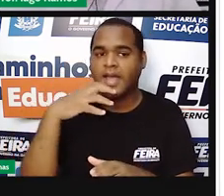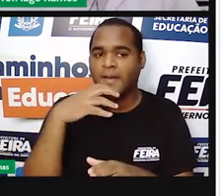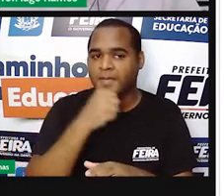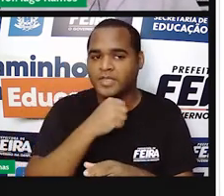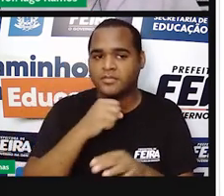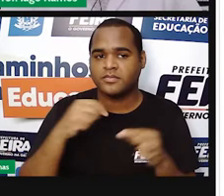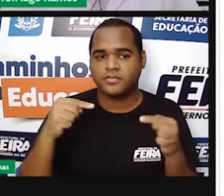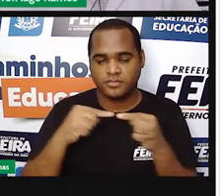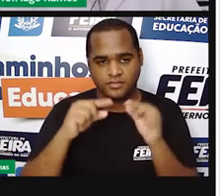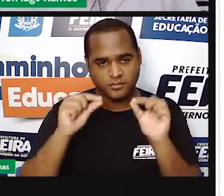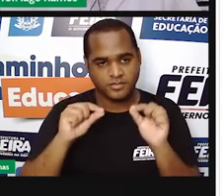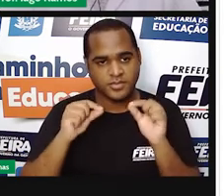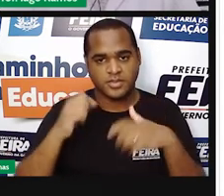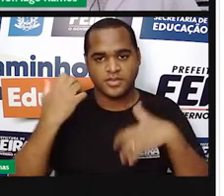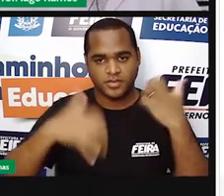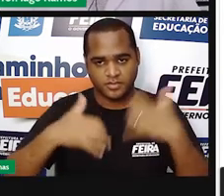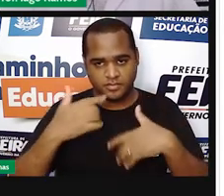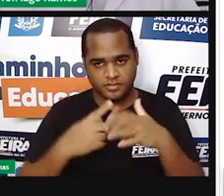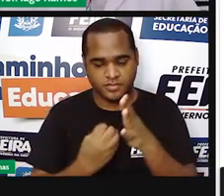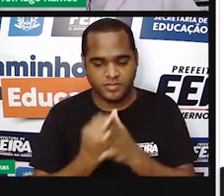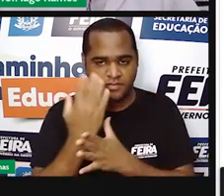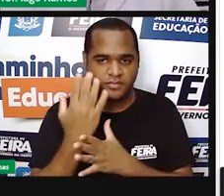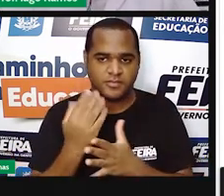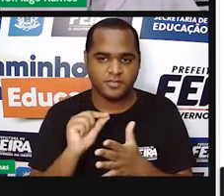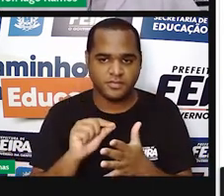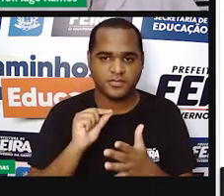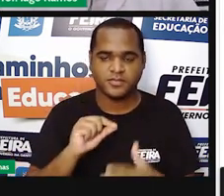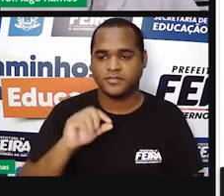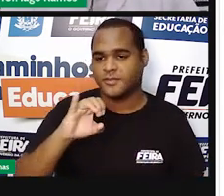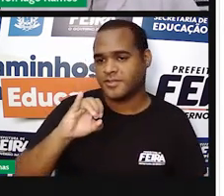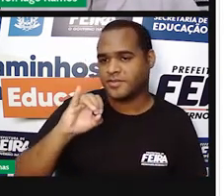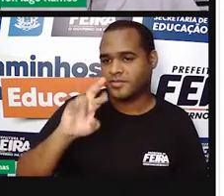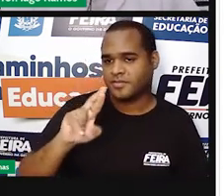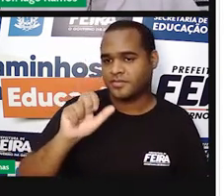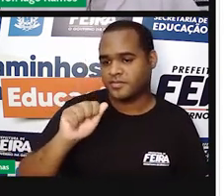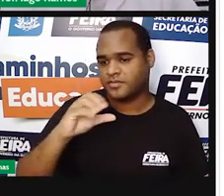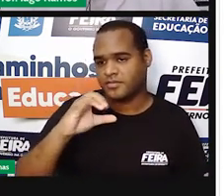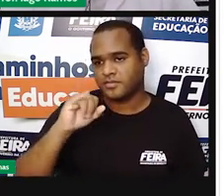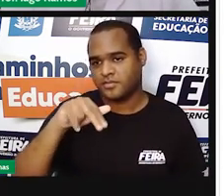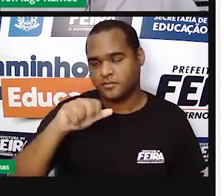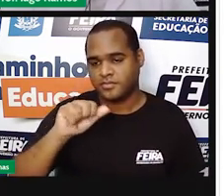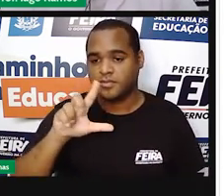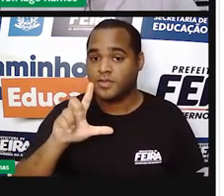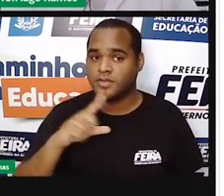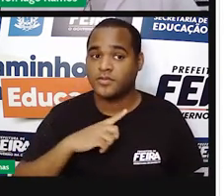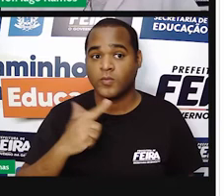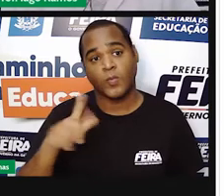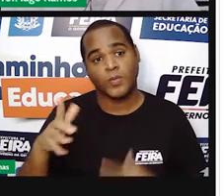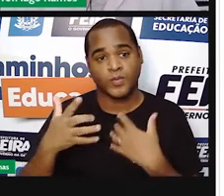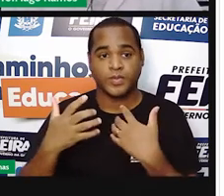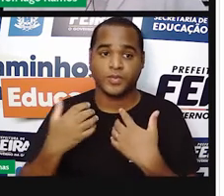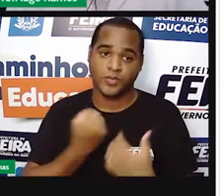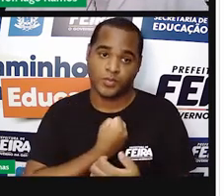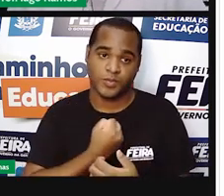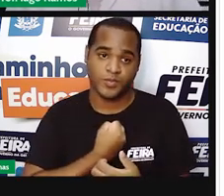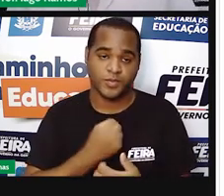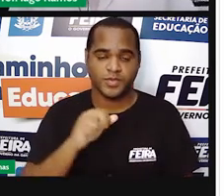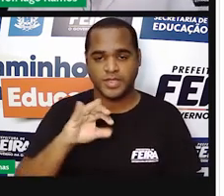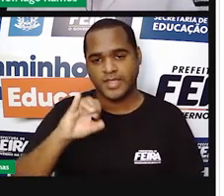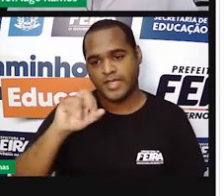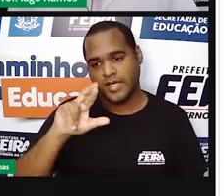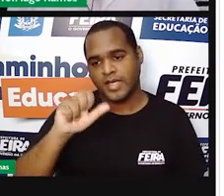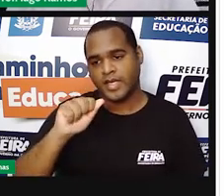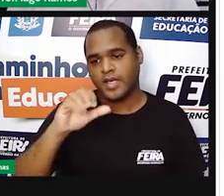veja que apareceu aqui o número irracional. Os números irracionais são os números